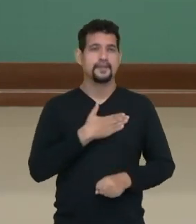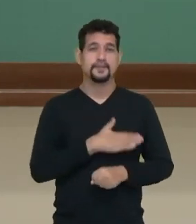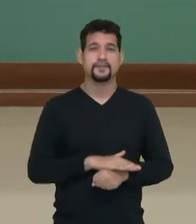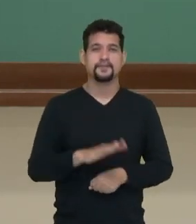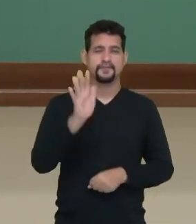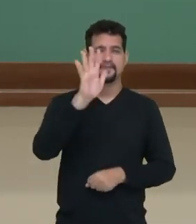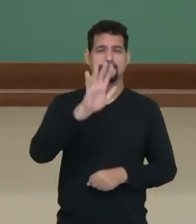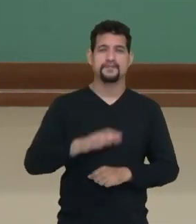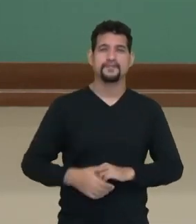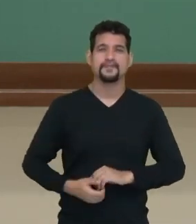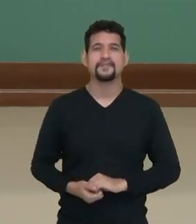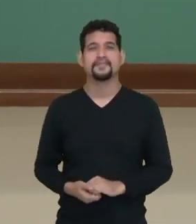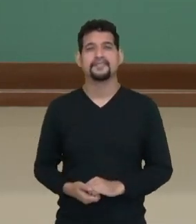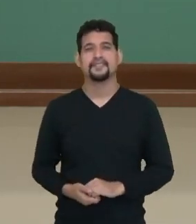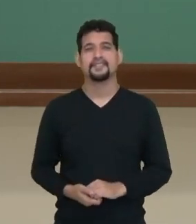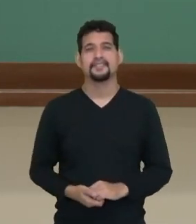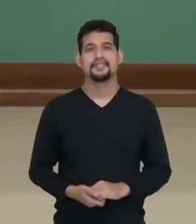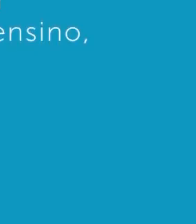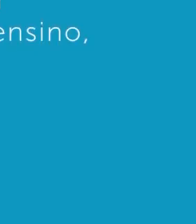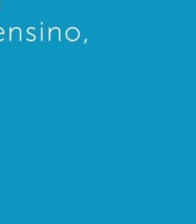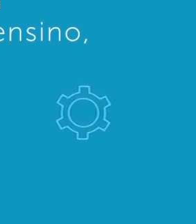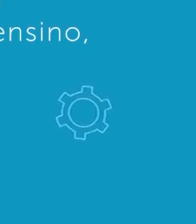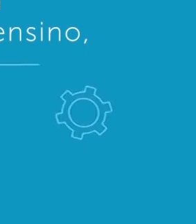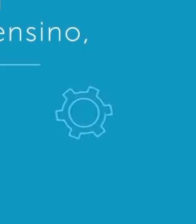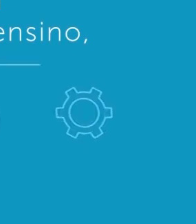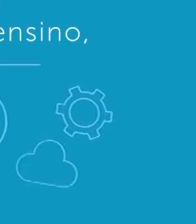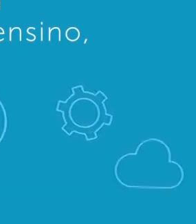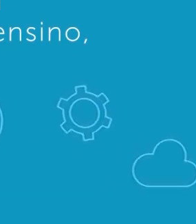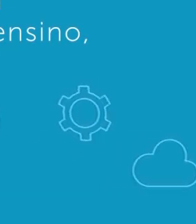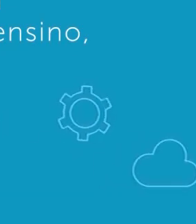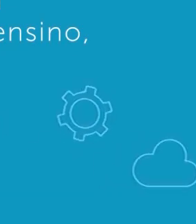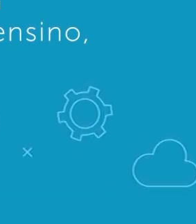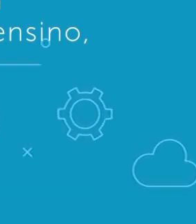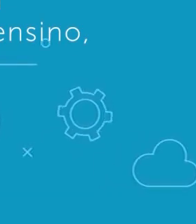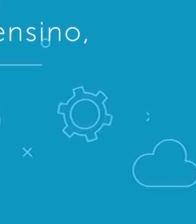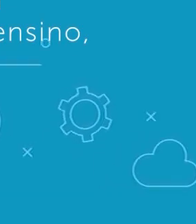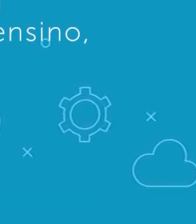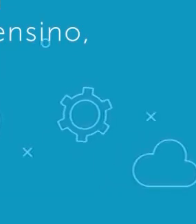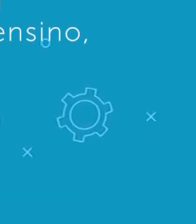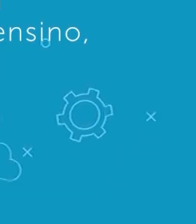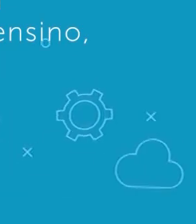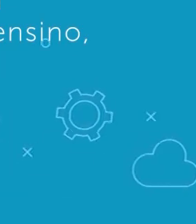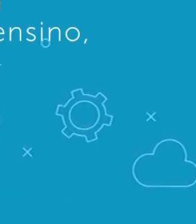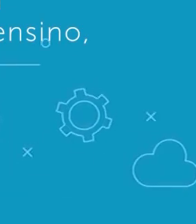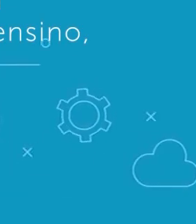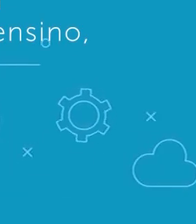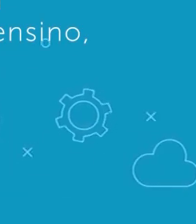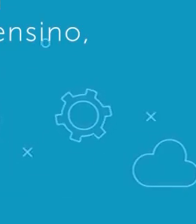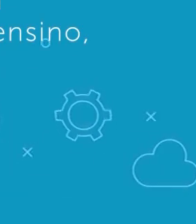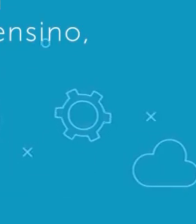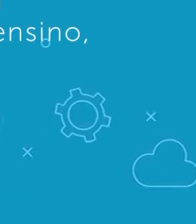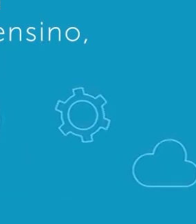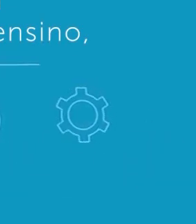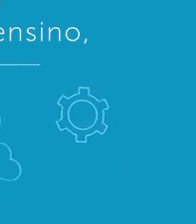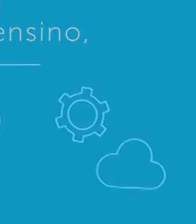gostado. Até o nosso próximo encontro. Transcrição Legendas Pedro Negri